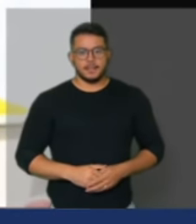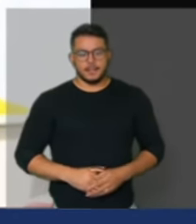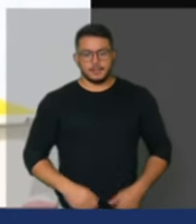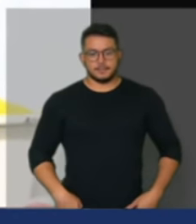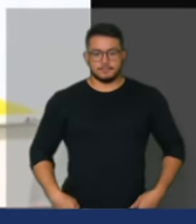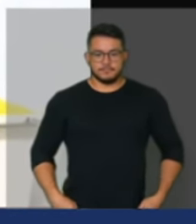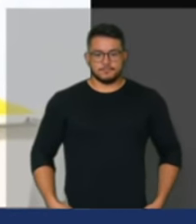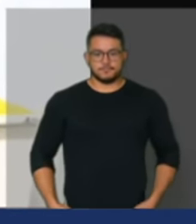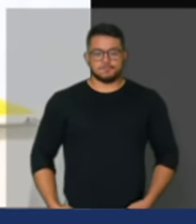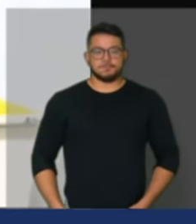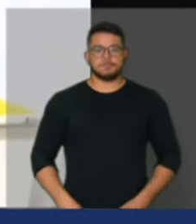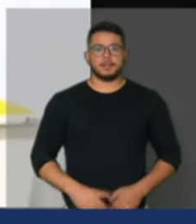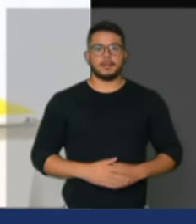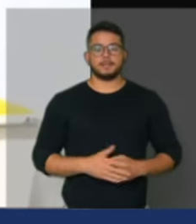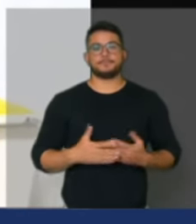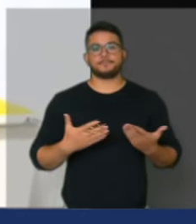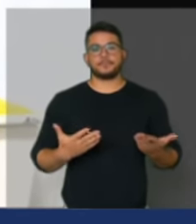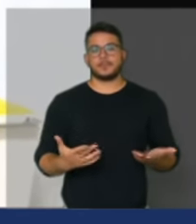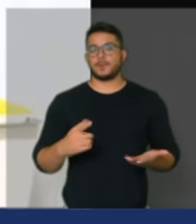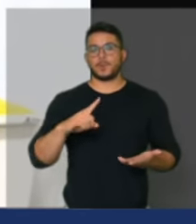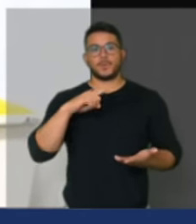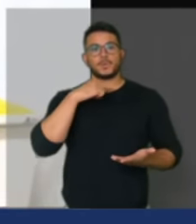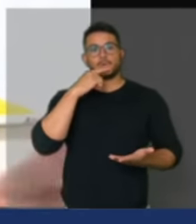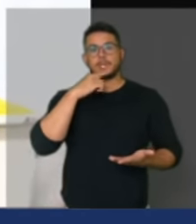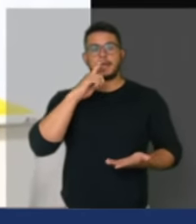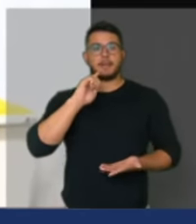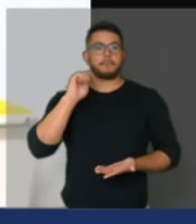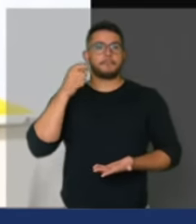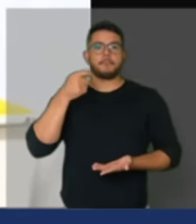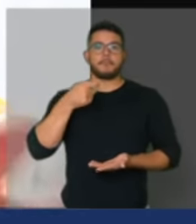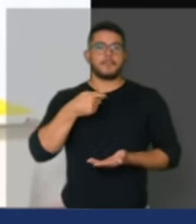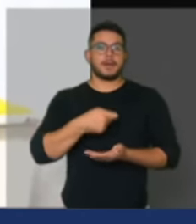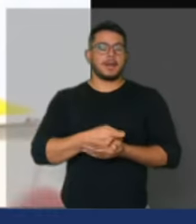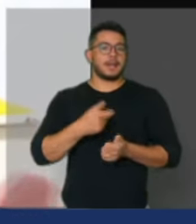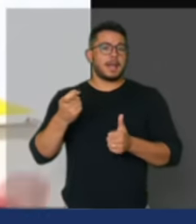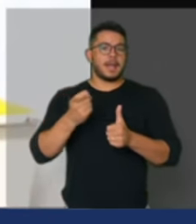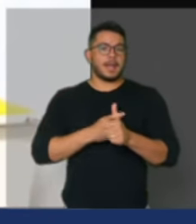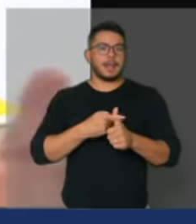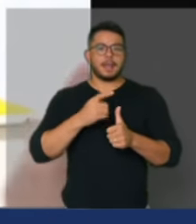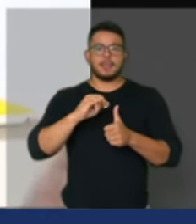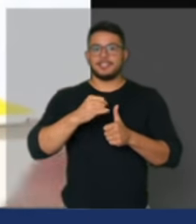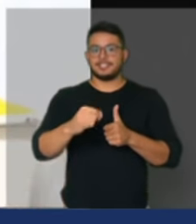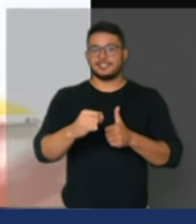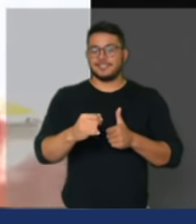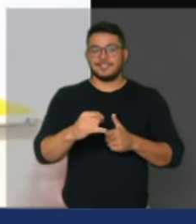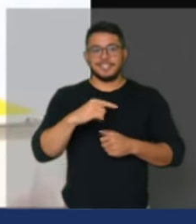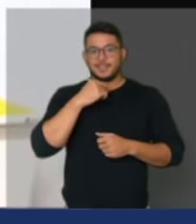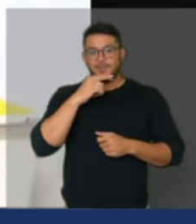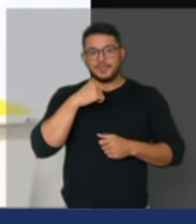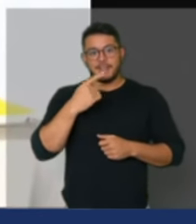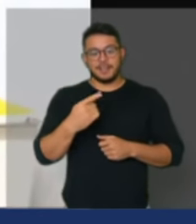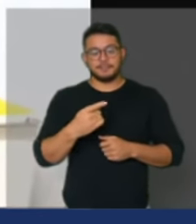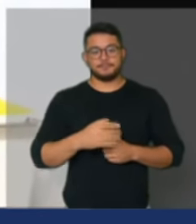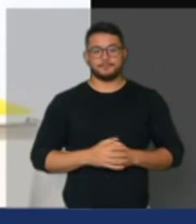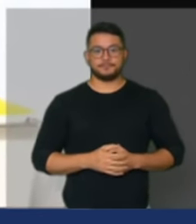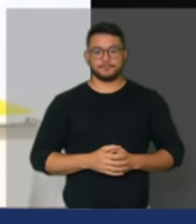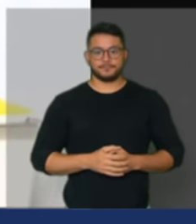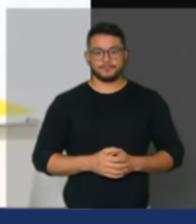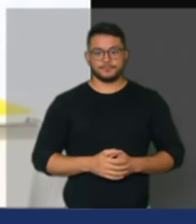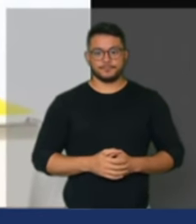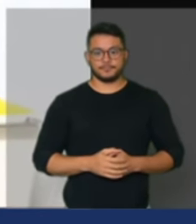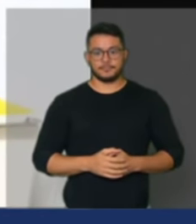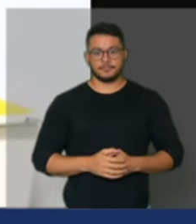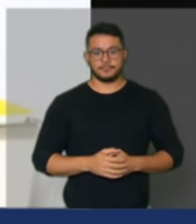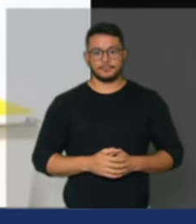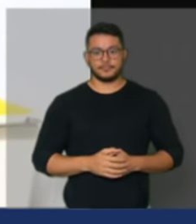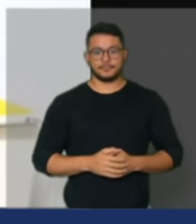mais pagar a conta de energia, o povo está pedindo o tempo inteiro para algum amigo, para algum político pagar a sua energia